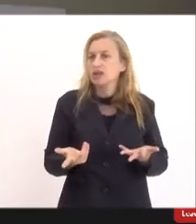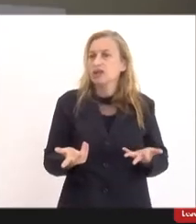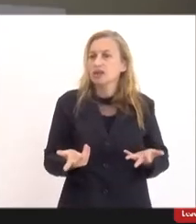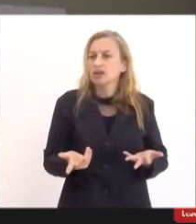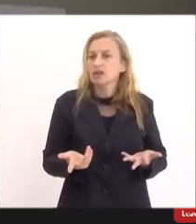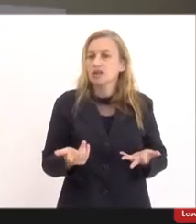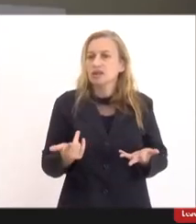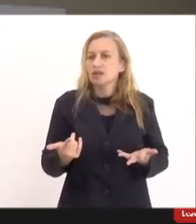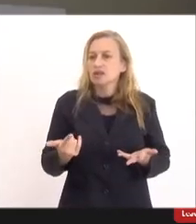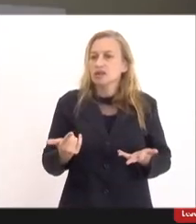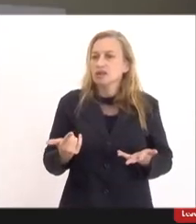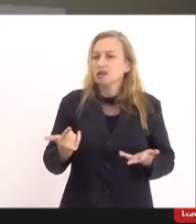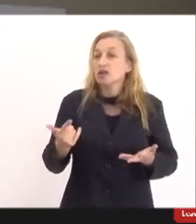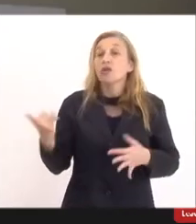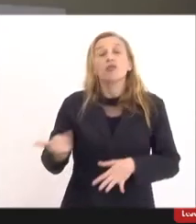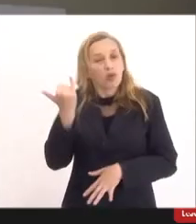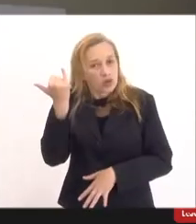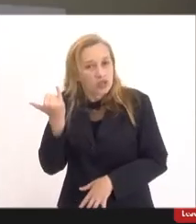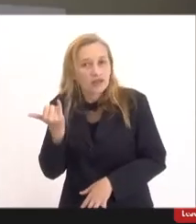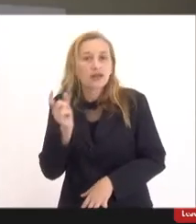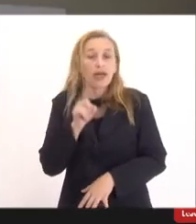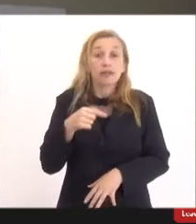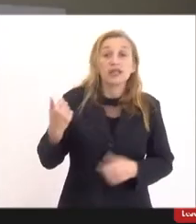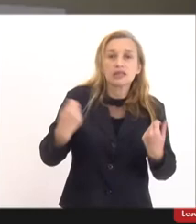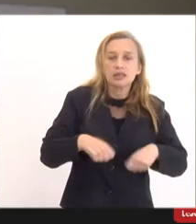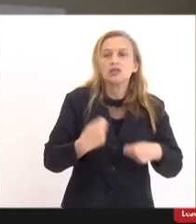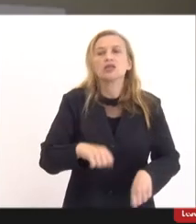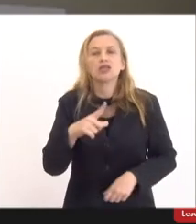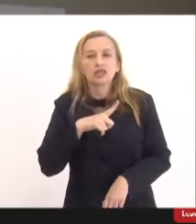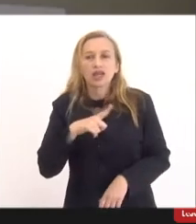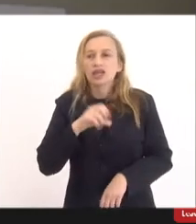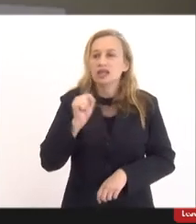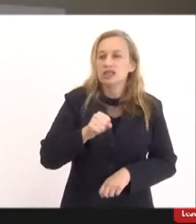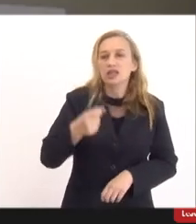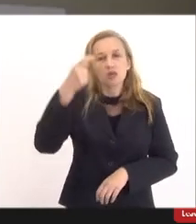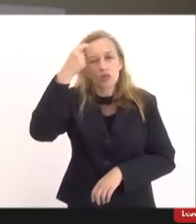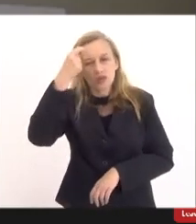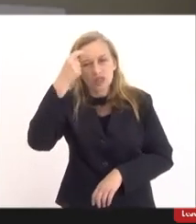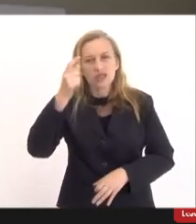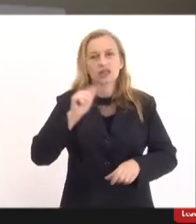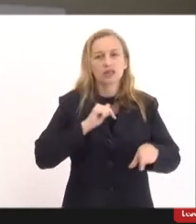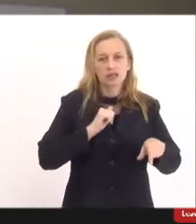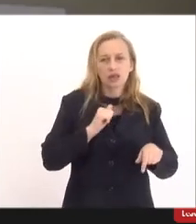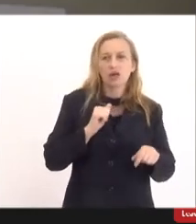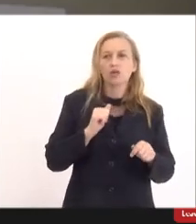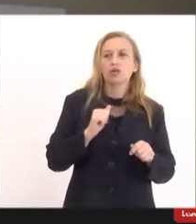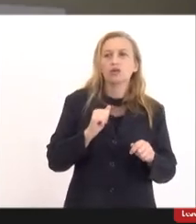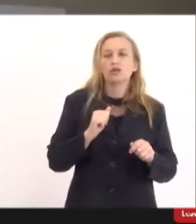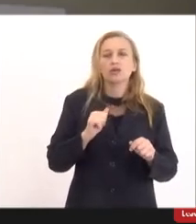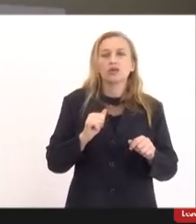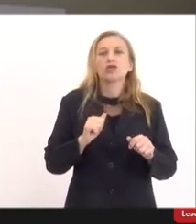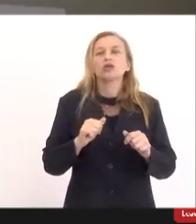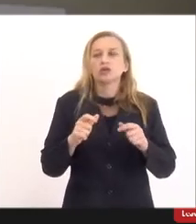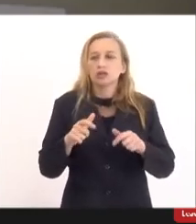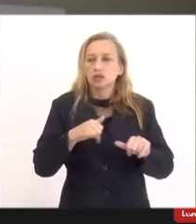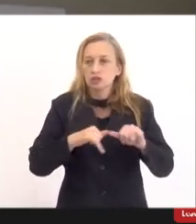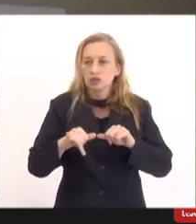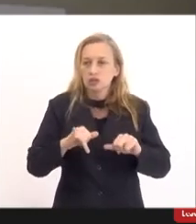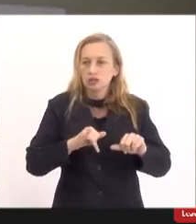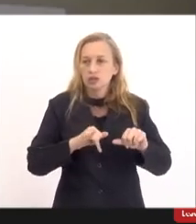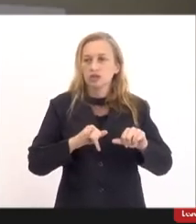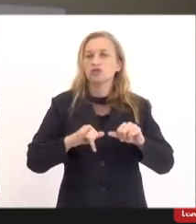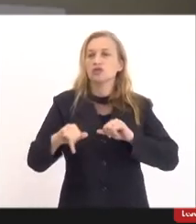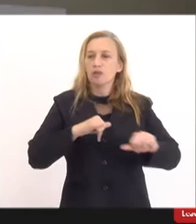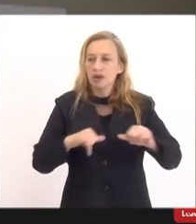ganha uma relevância, é preciso que haja sim um trabalho de conscientização da população e das famílias